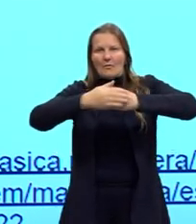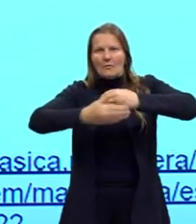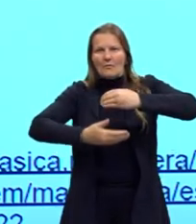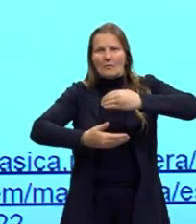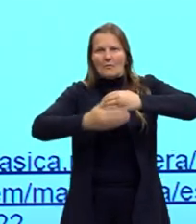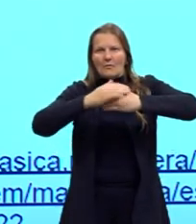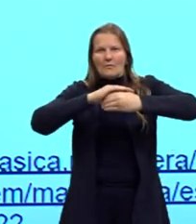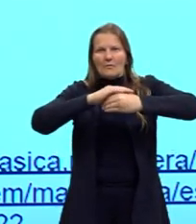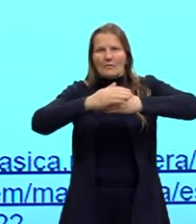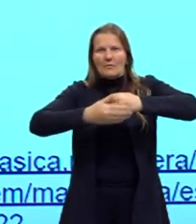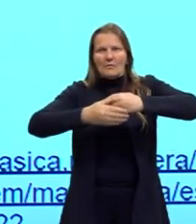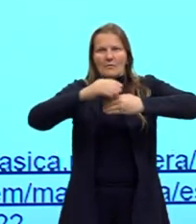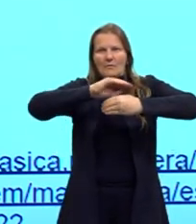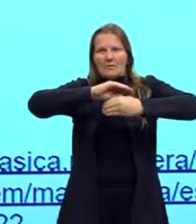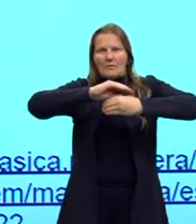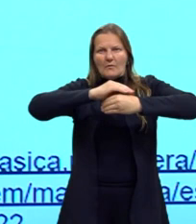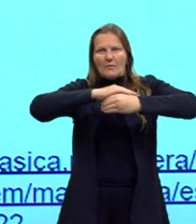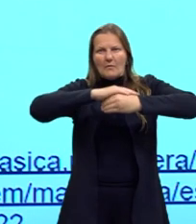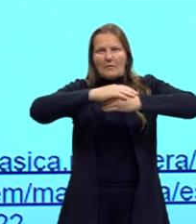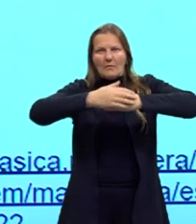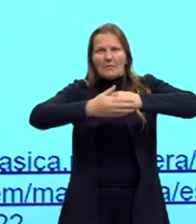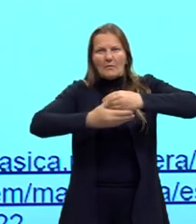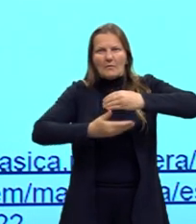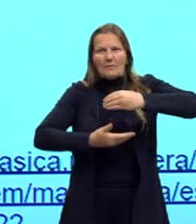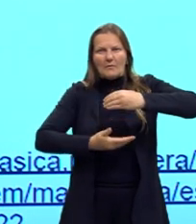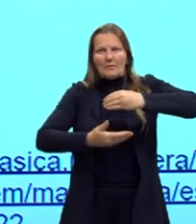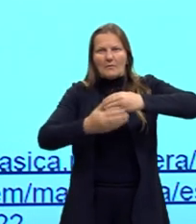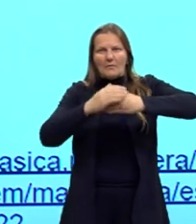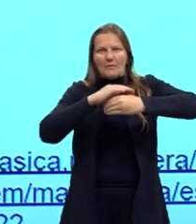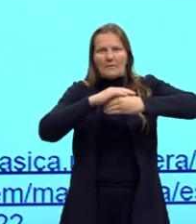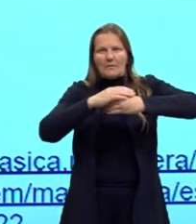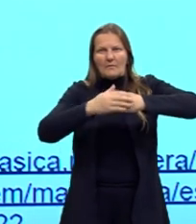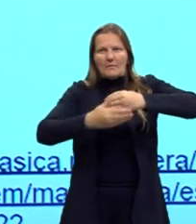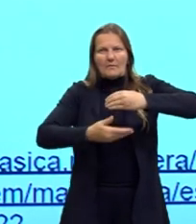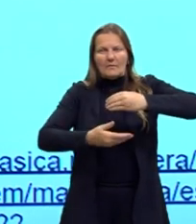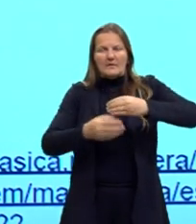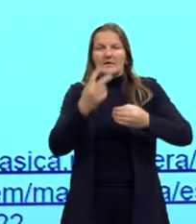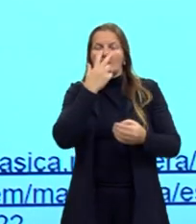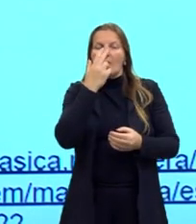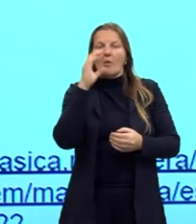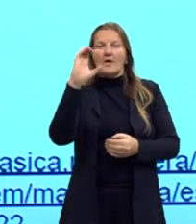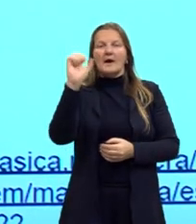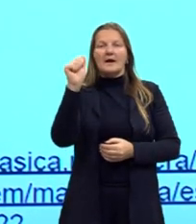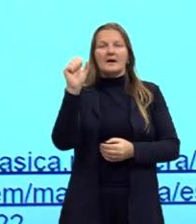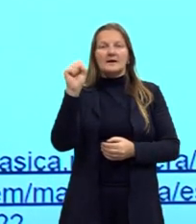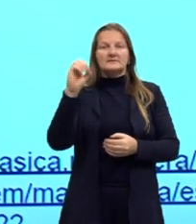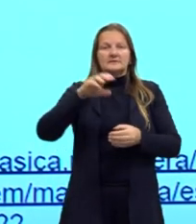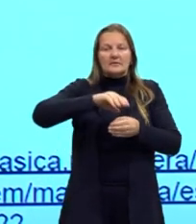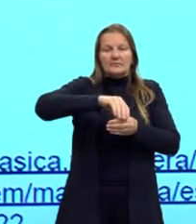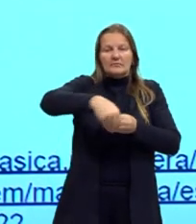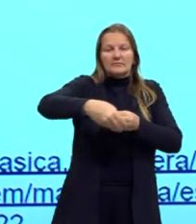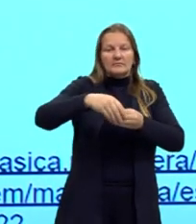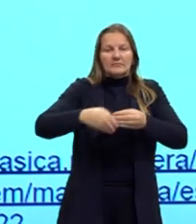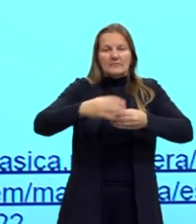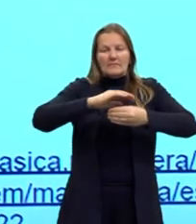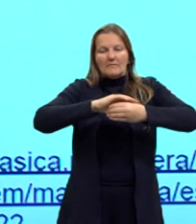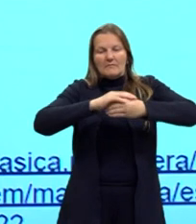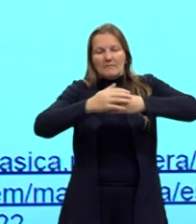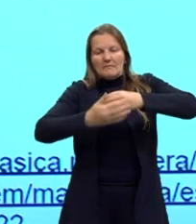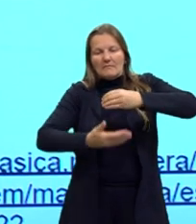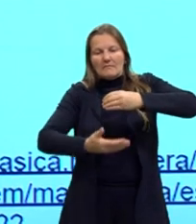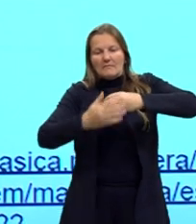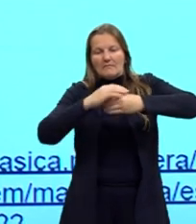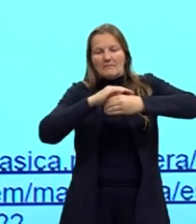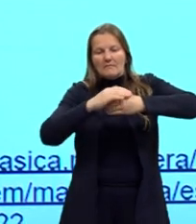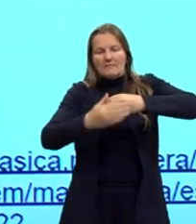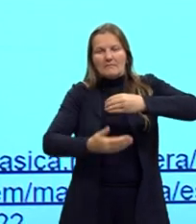parte da superfície da esfera que é obtida através do giro de uma semicircunferência, né? De um ângulo